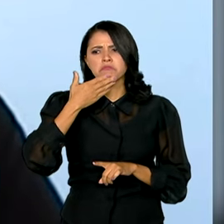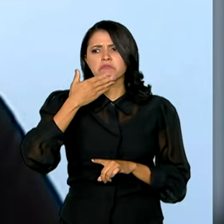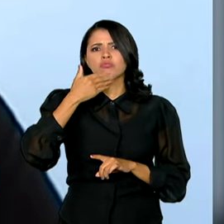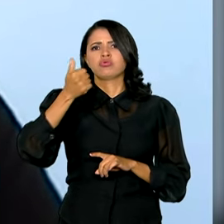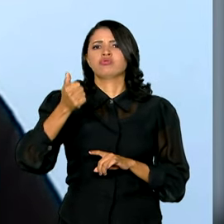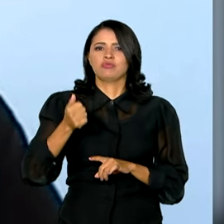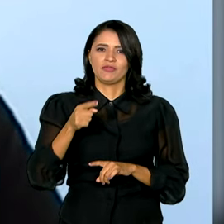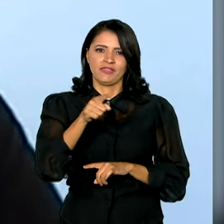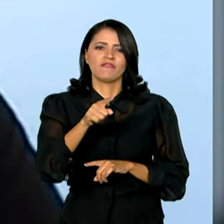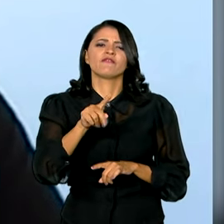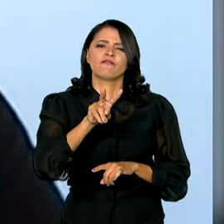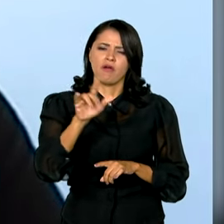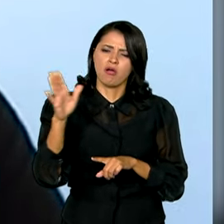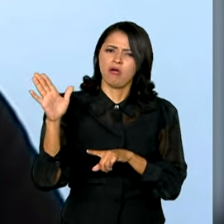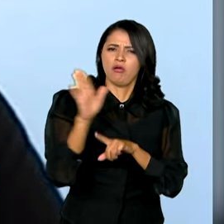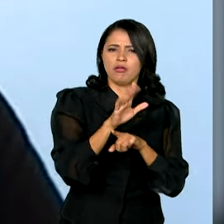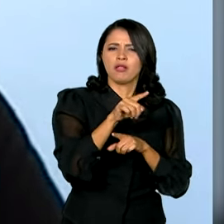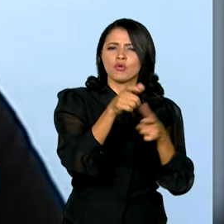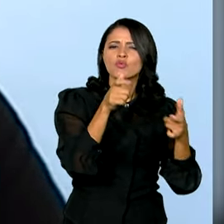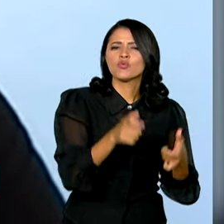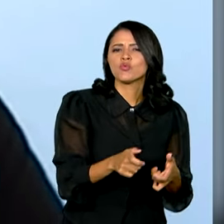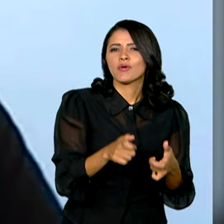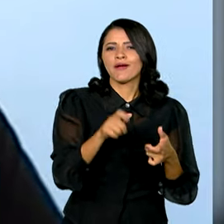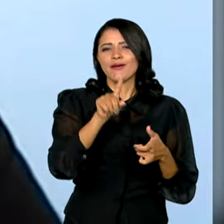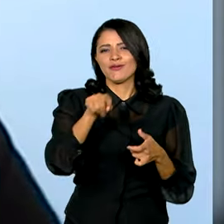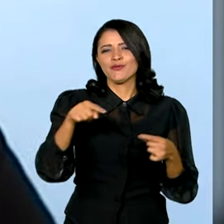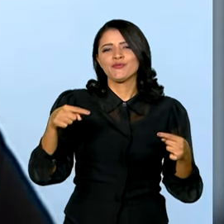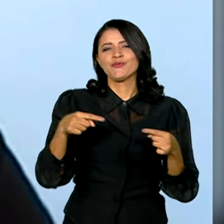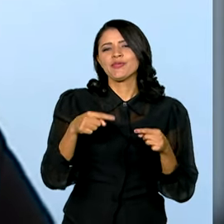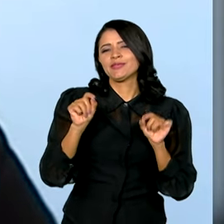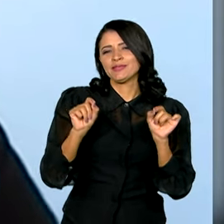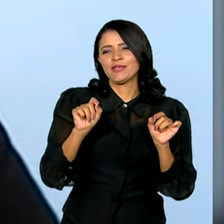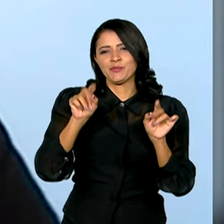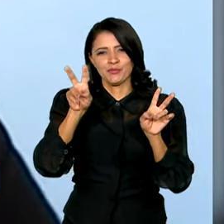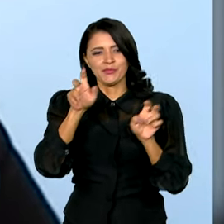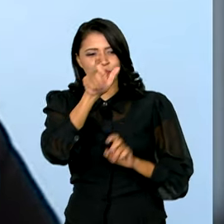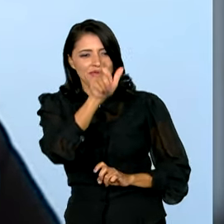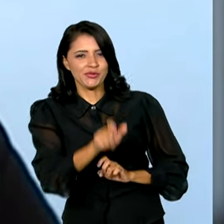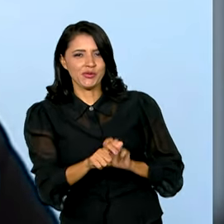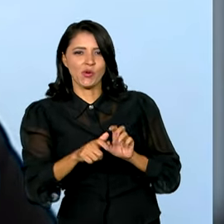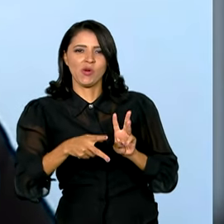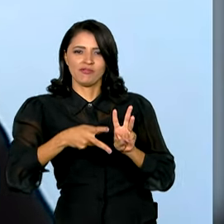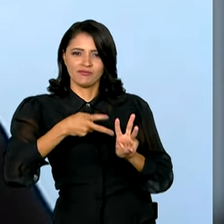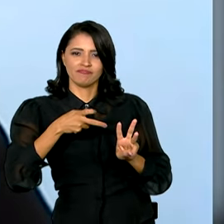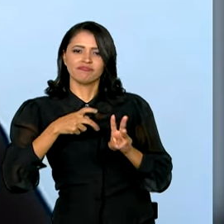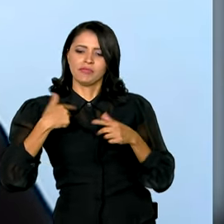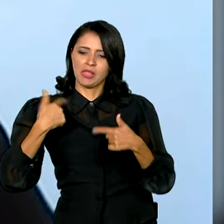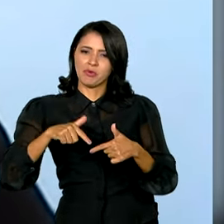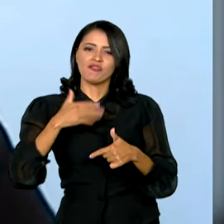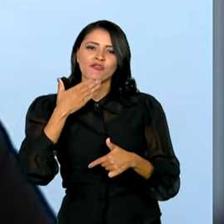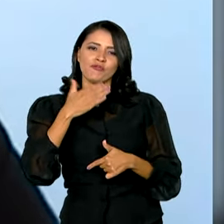lá nas bases, quando se trata de um indígena trabalhando com o seu próprio povo. né?